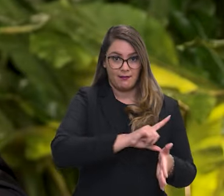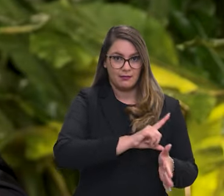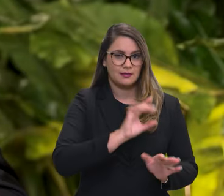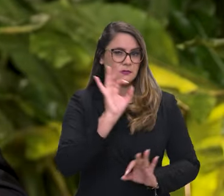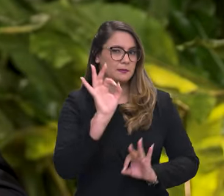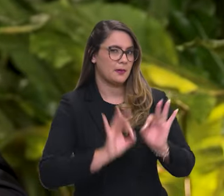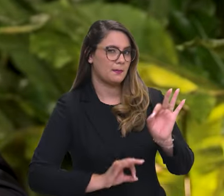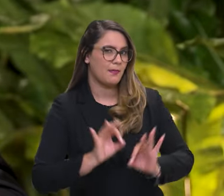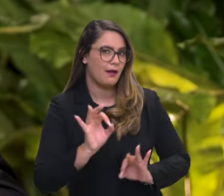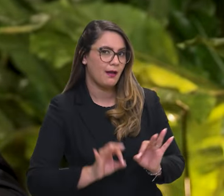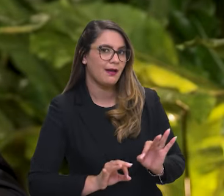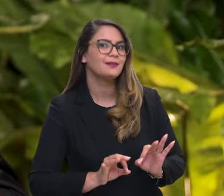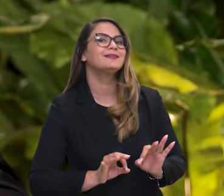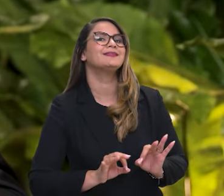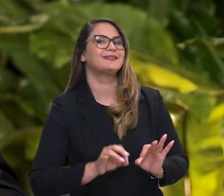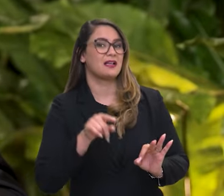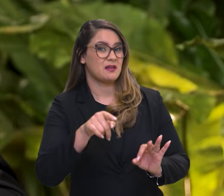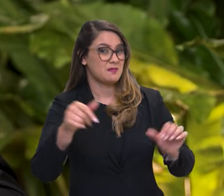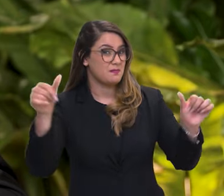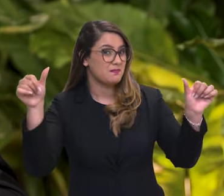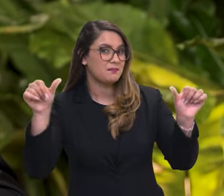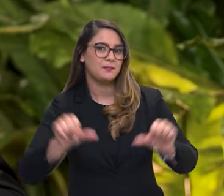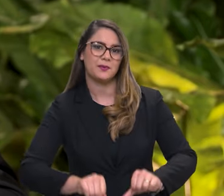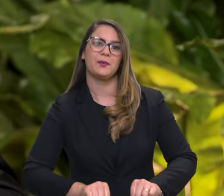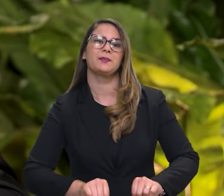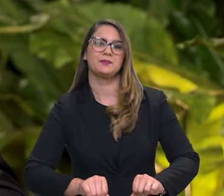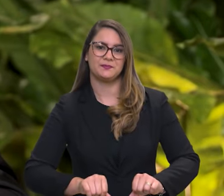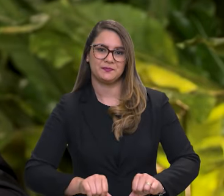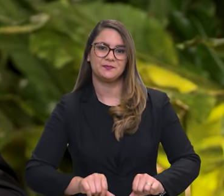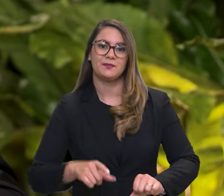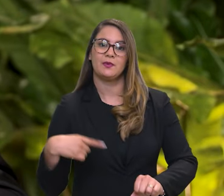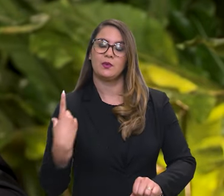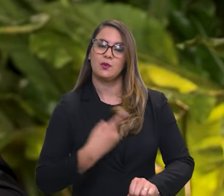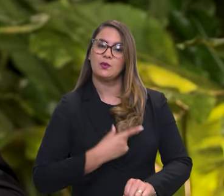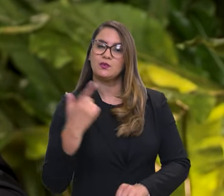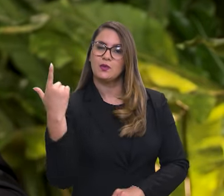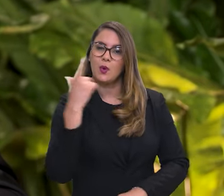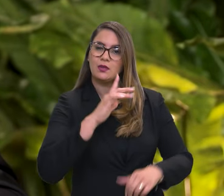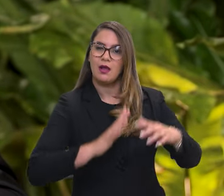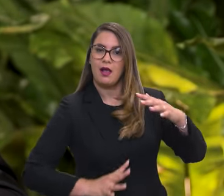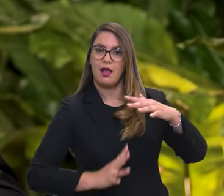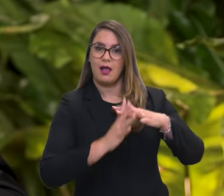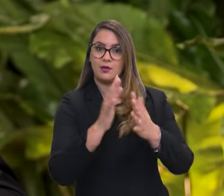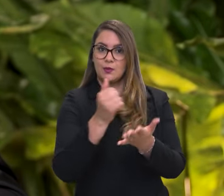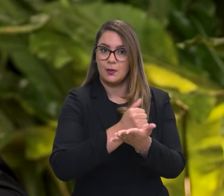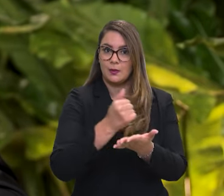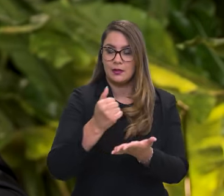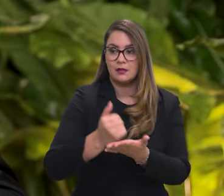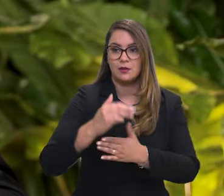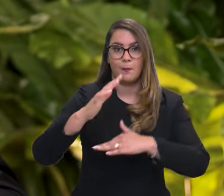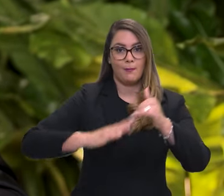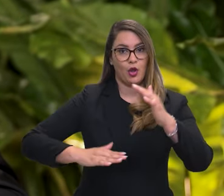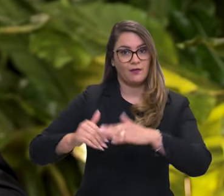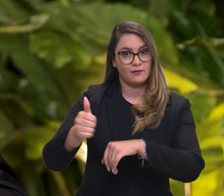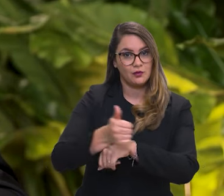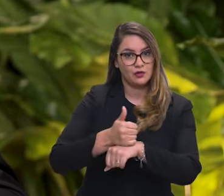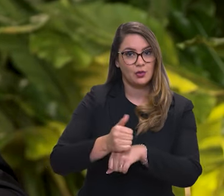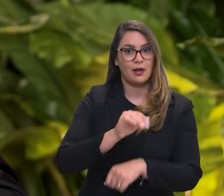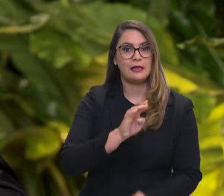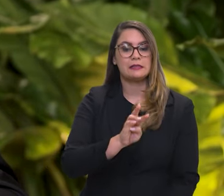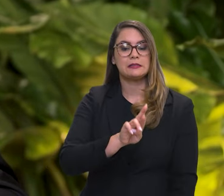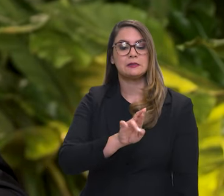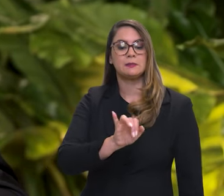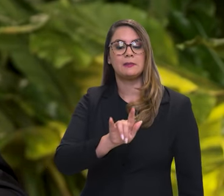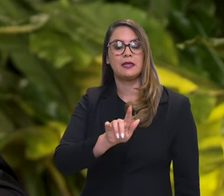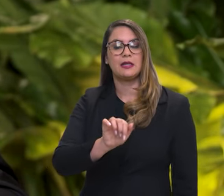muito maior. Nós batemos o recorde na contratação de brigadistas, foram 2.100 homens. Se a gente